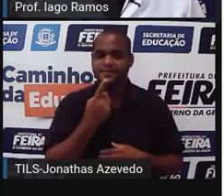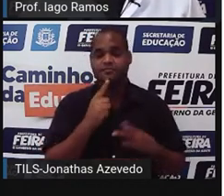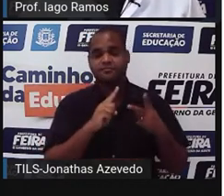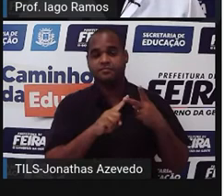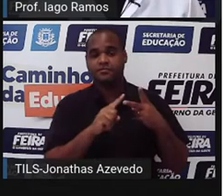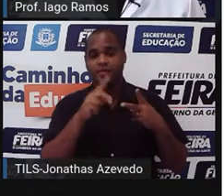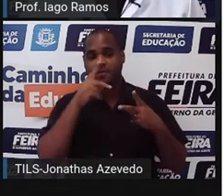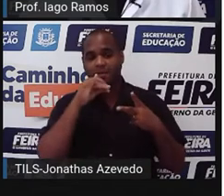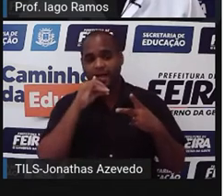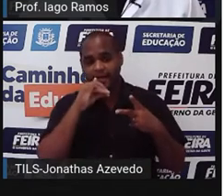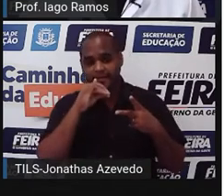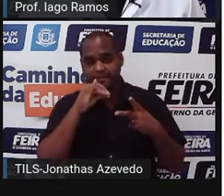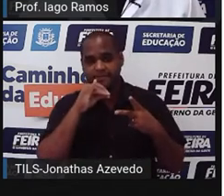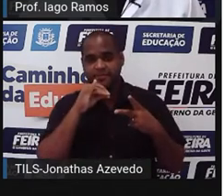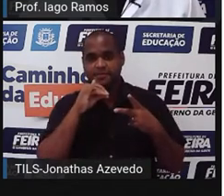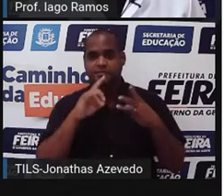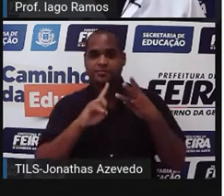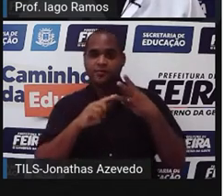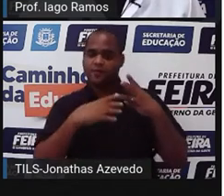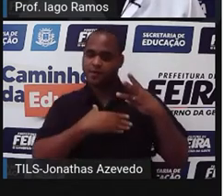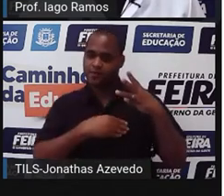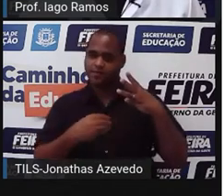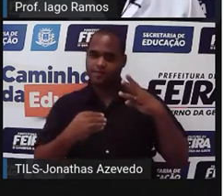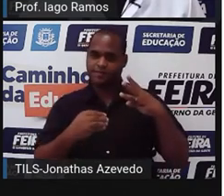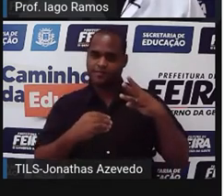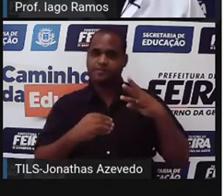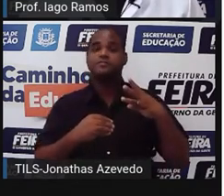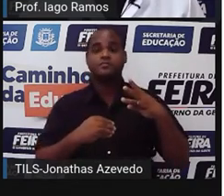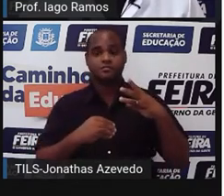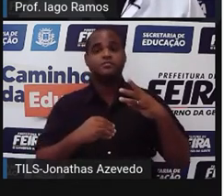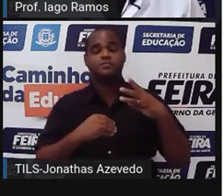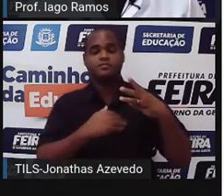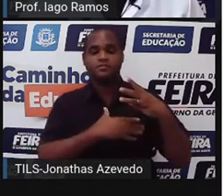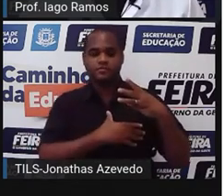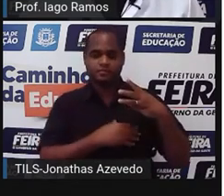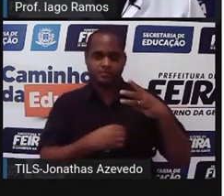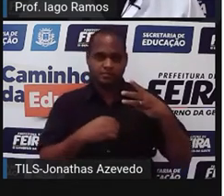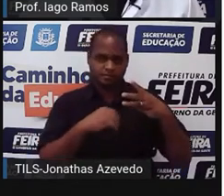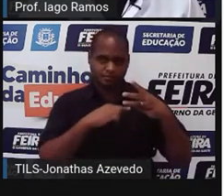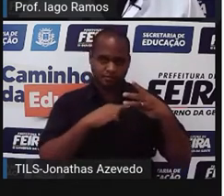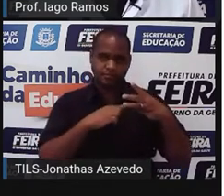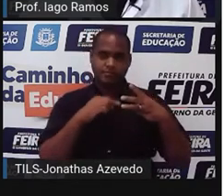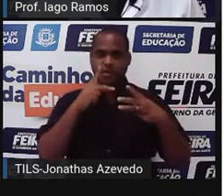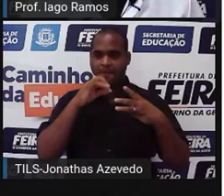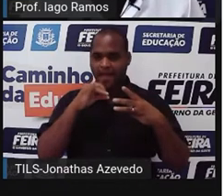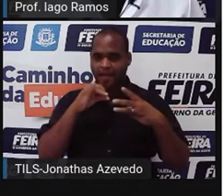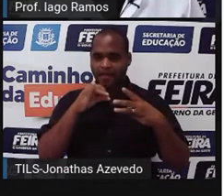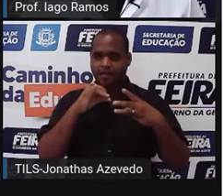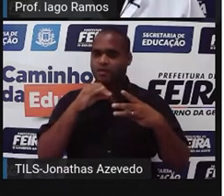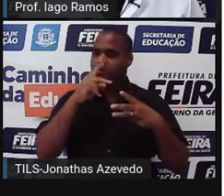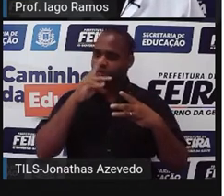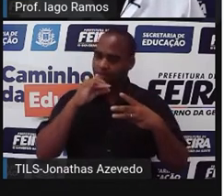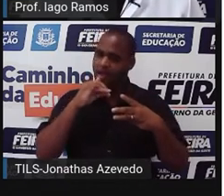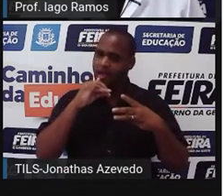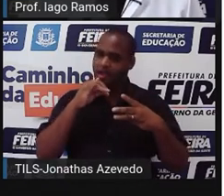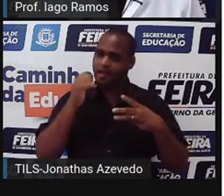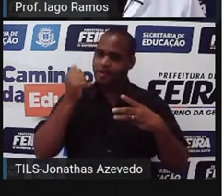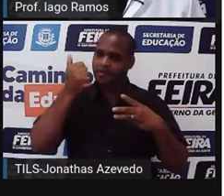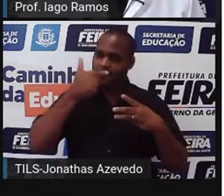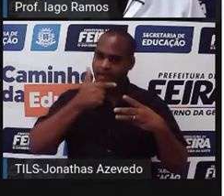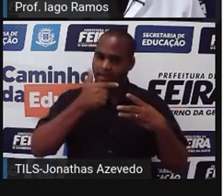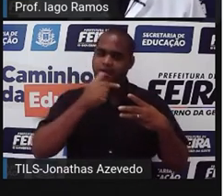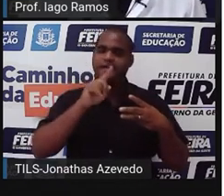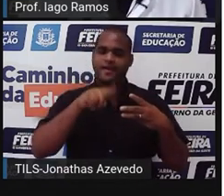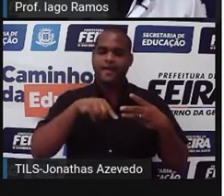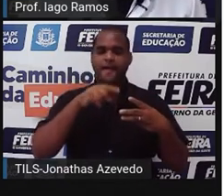outro vai ser um pai. E o outro vai ser o filho. Esse filho é filho desse pai. E esse pai é